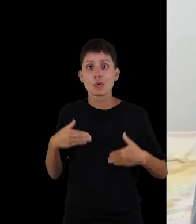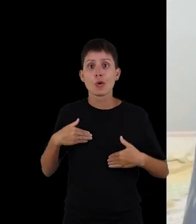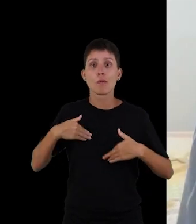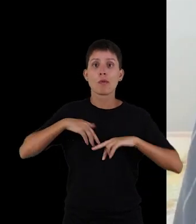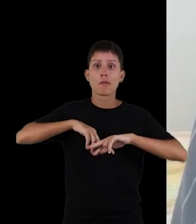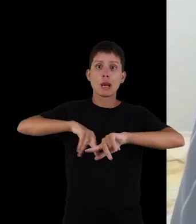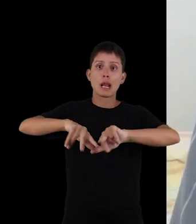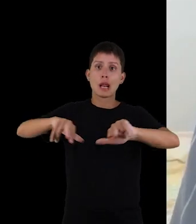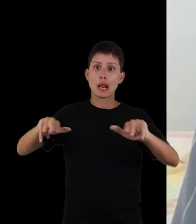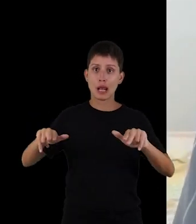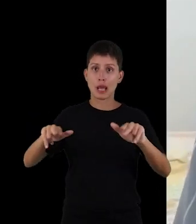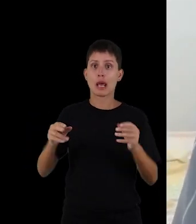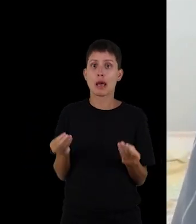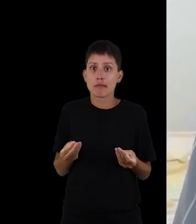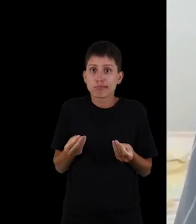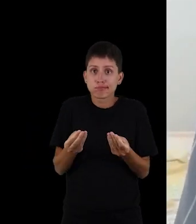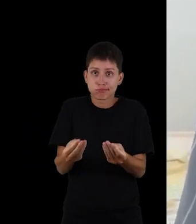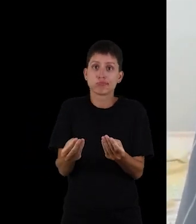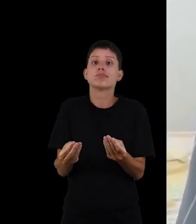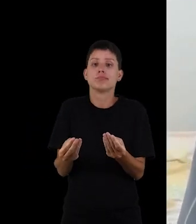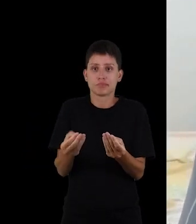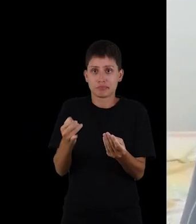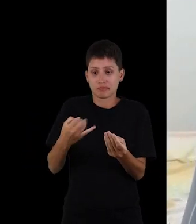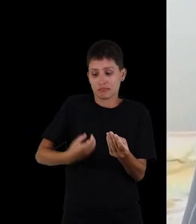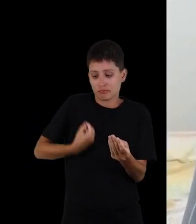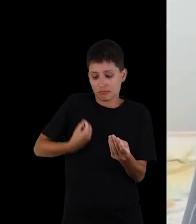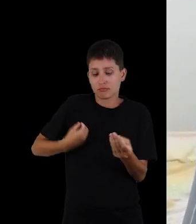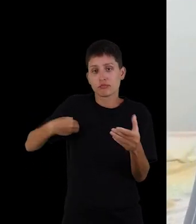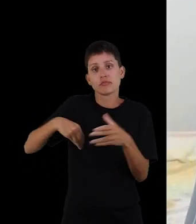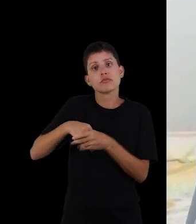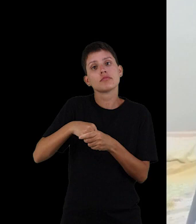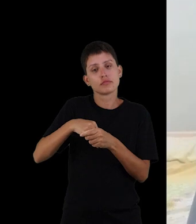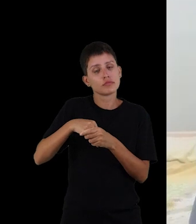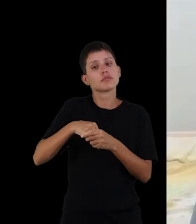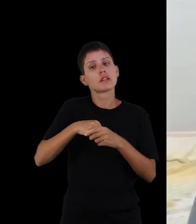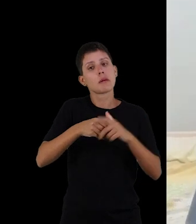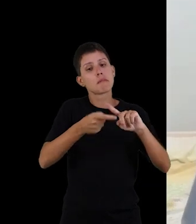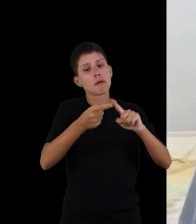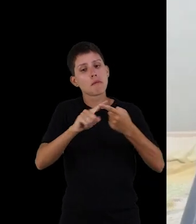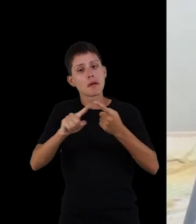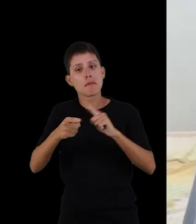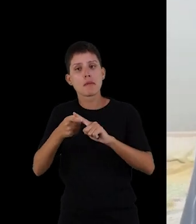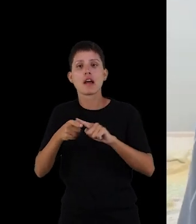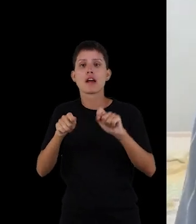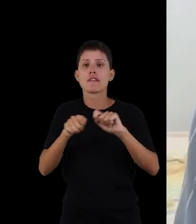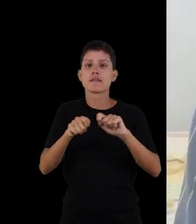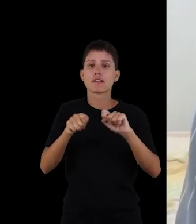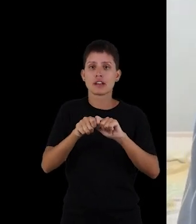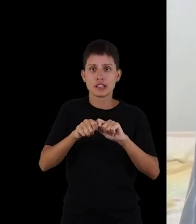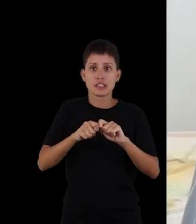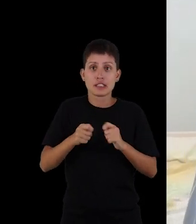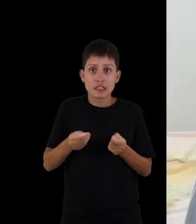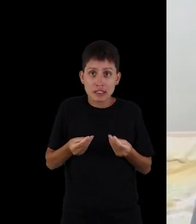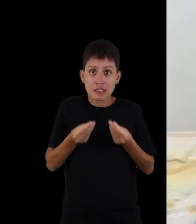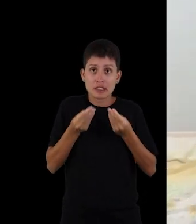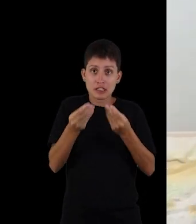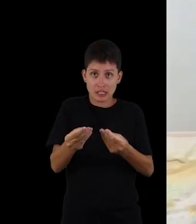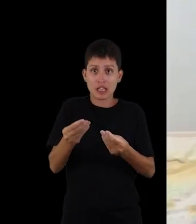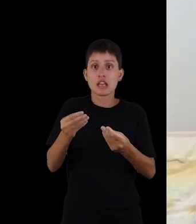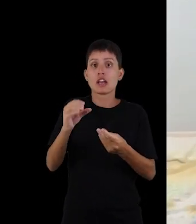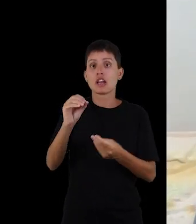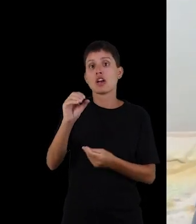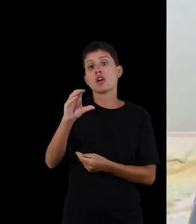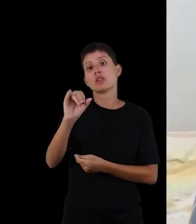estimulava, né, as células imunes justamente a liberar, na presença, né, os testes na